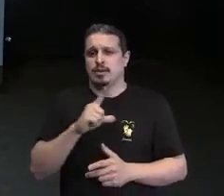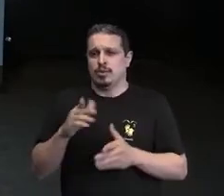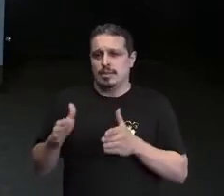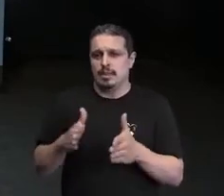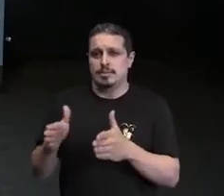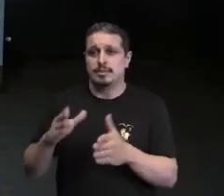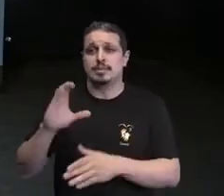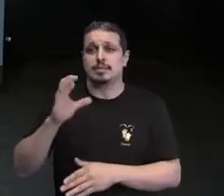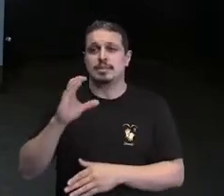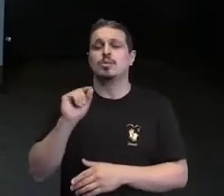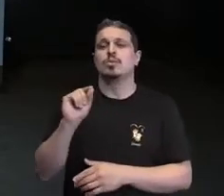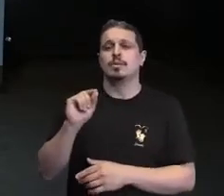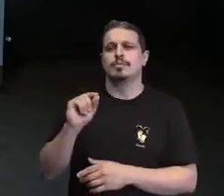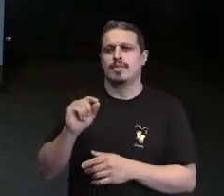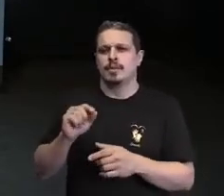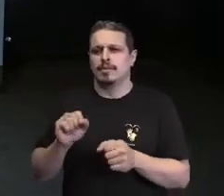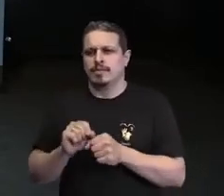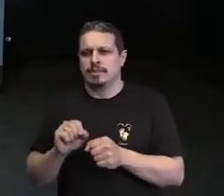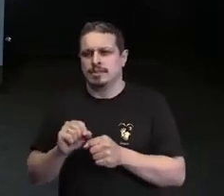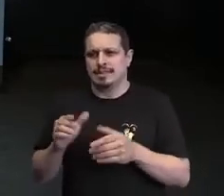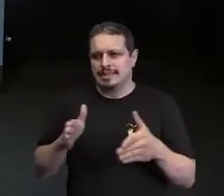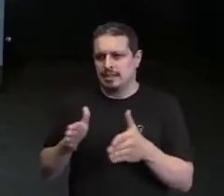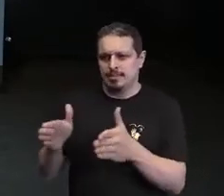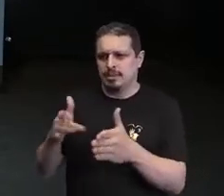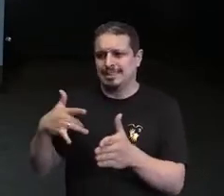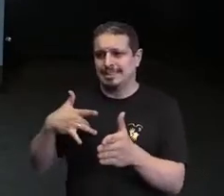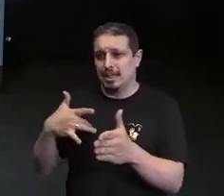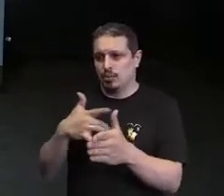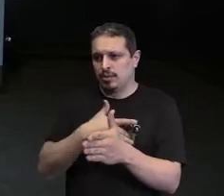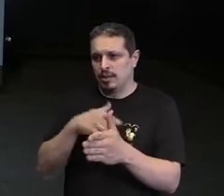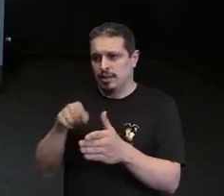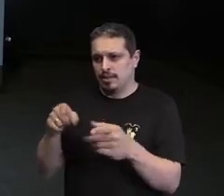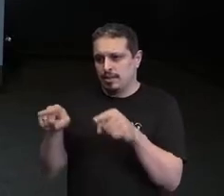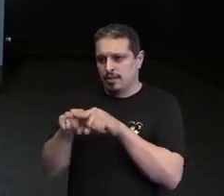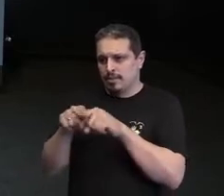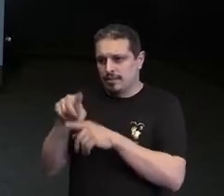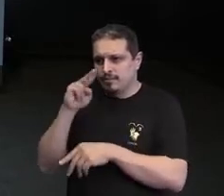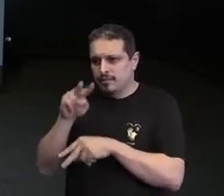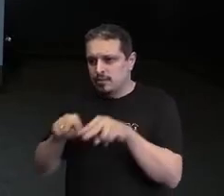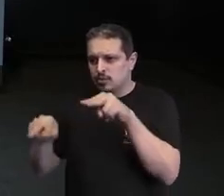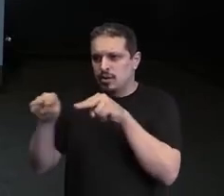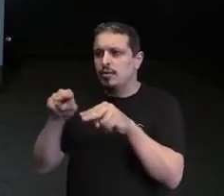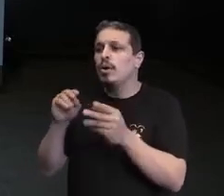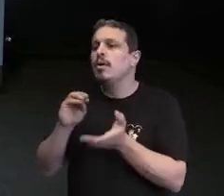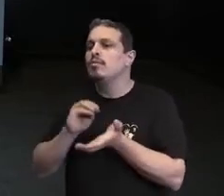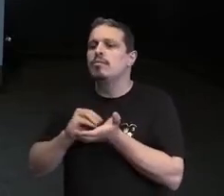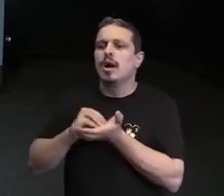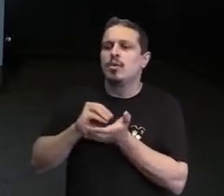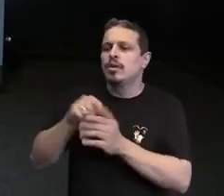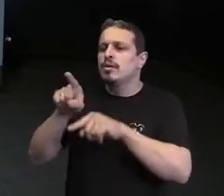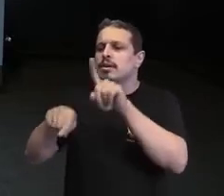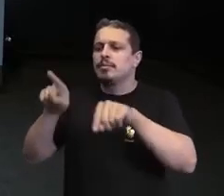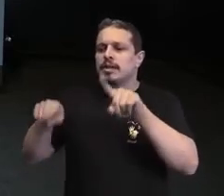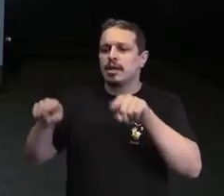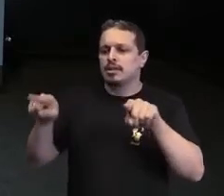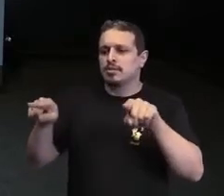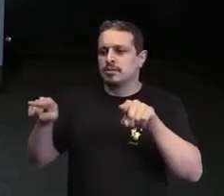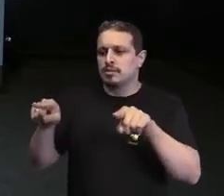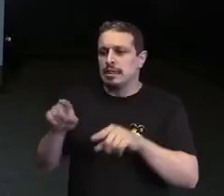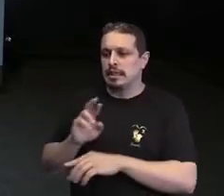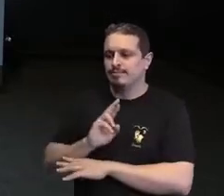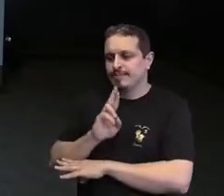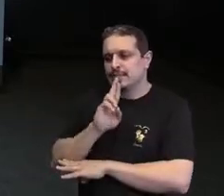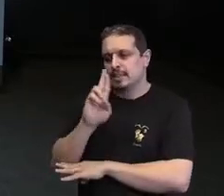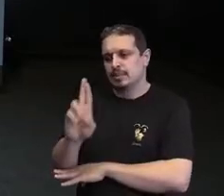profissional da saúde, também se depara com a falta de diversidade e representatividade dentro das